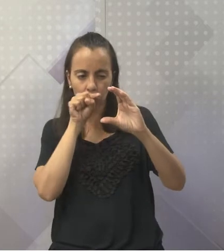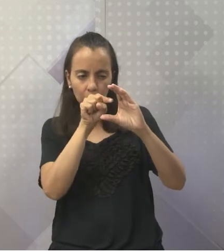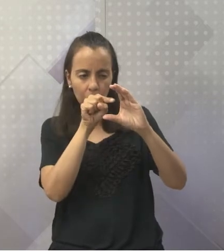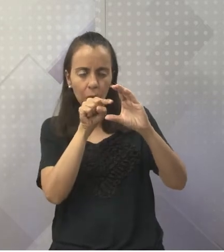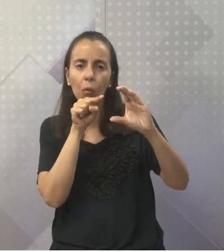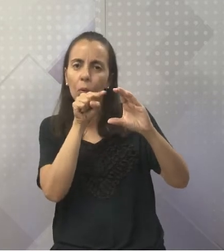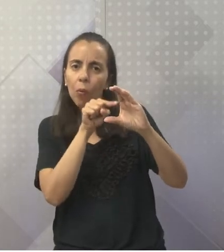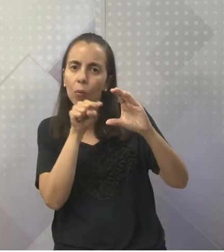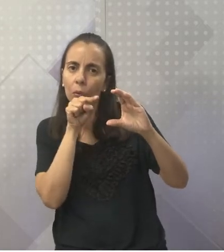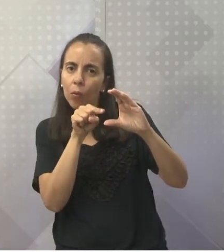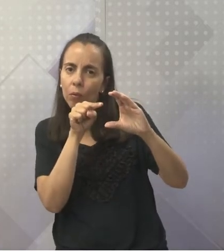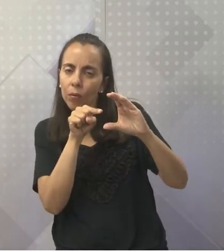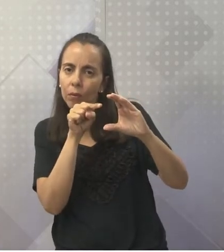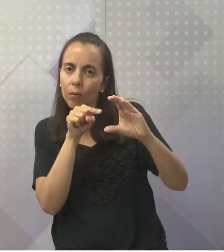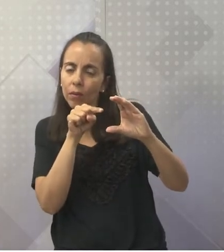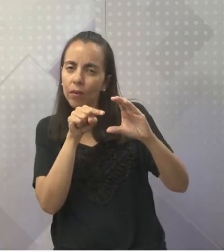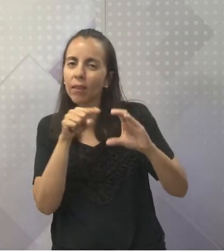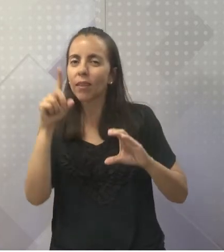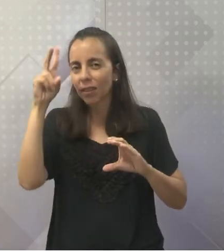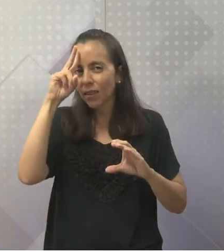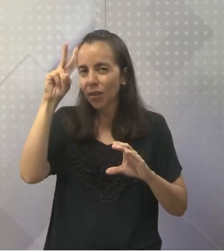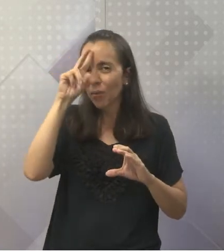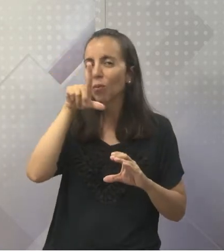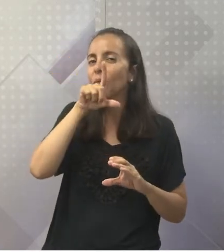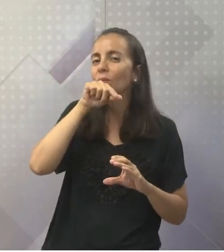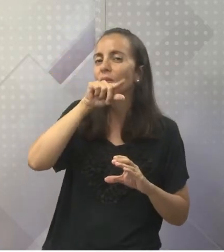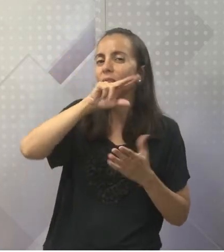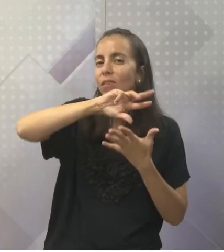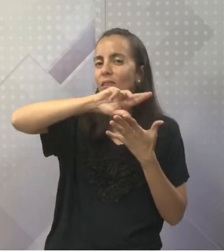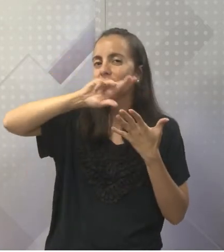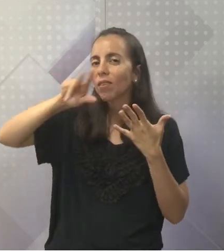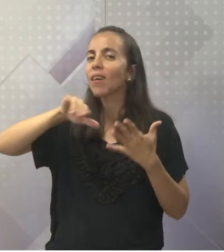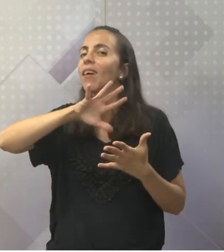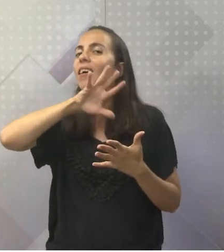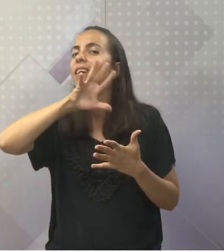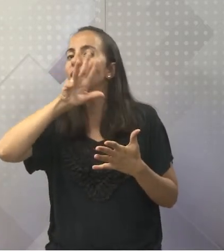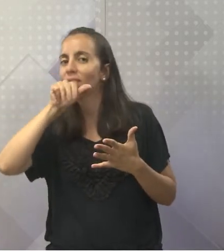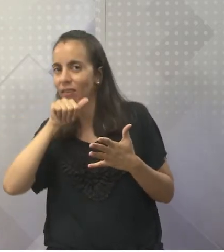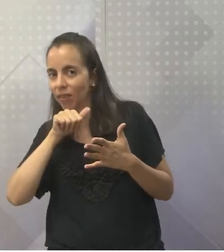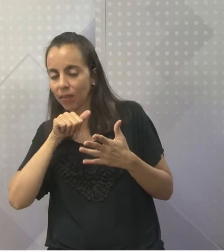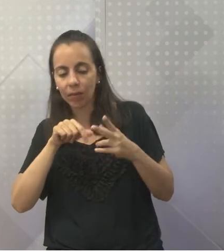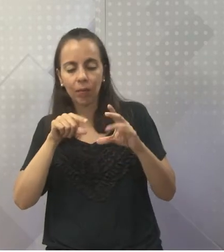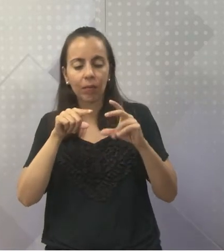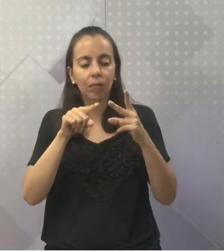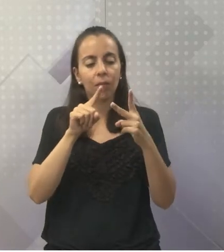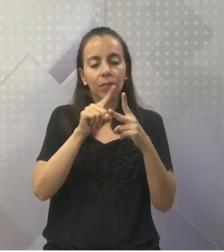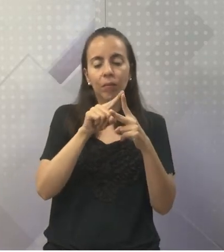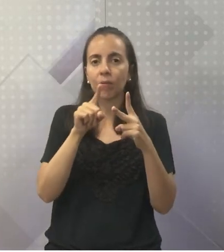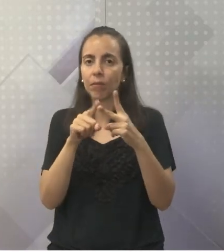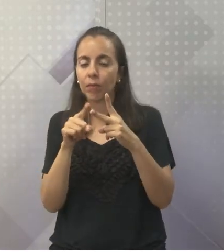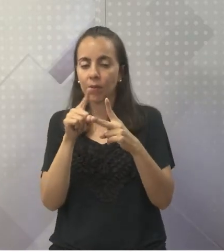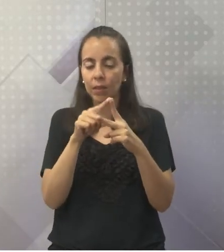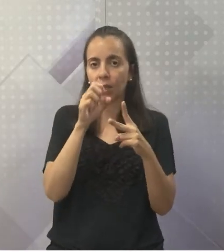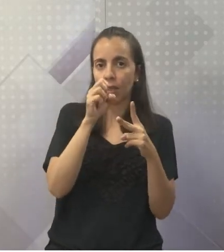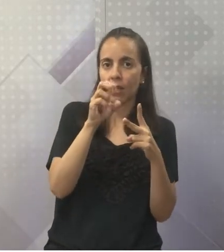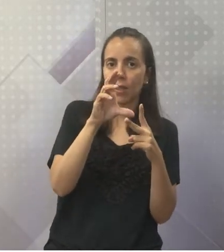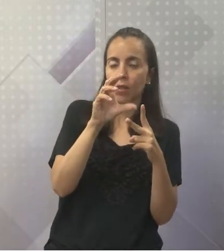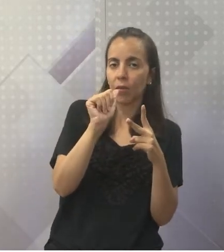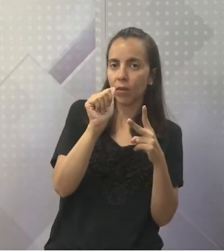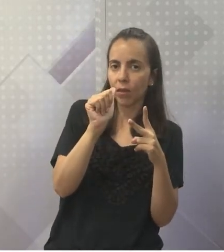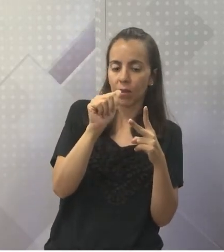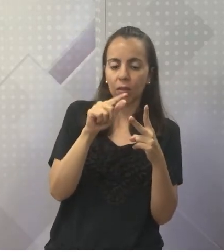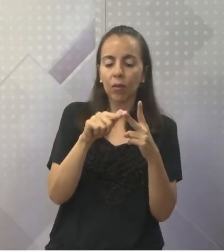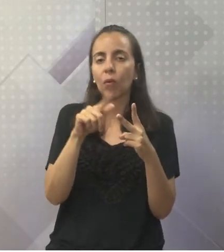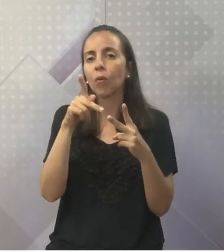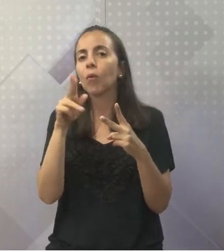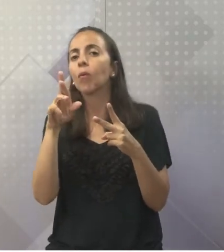São... Pássaros são animais, lembre disso. Eles são eucariontes ou procariontes?